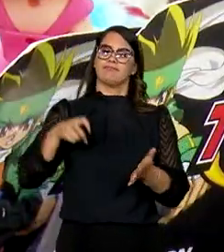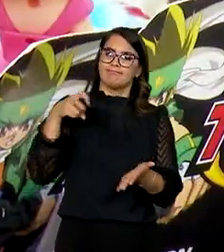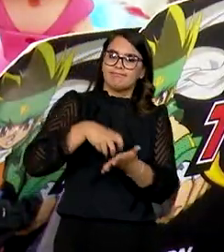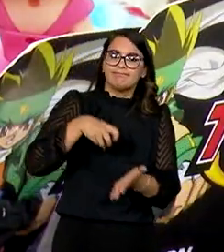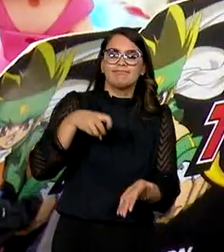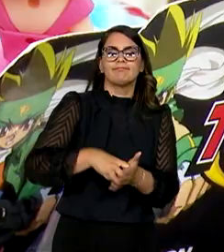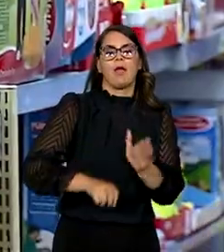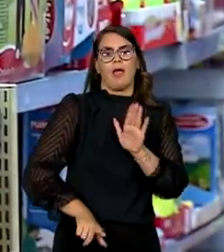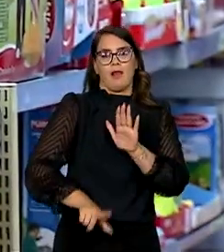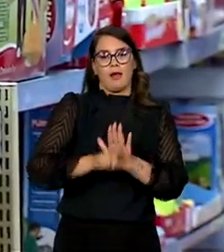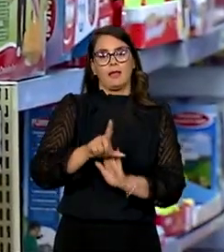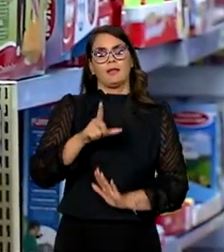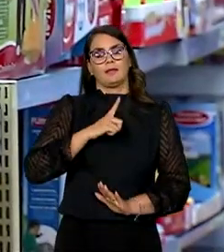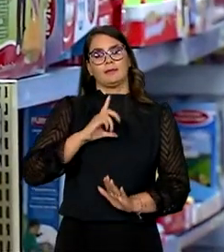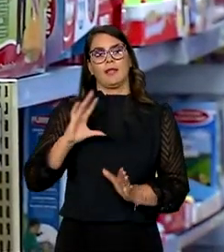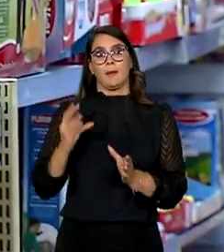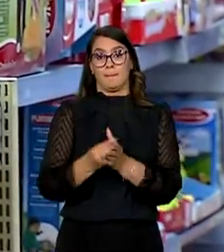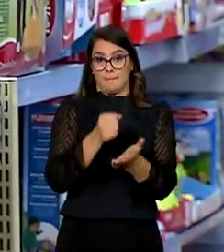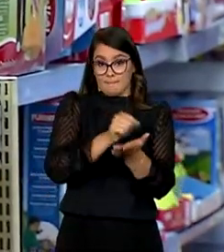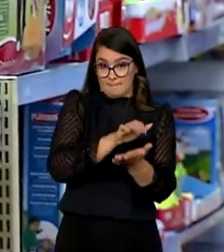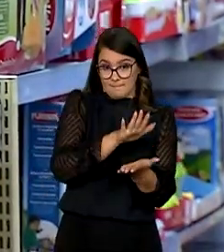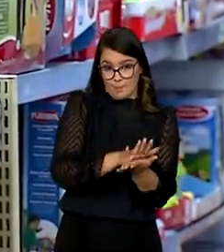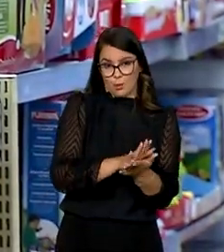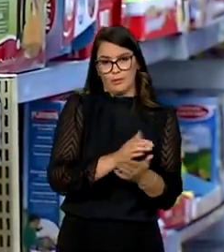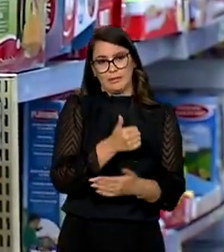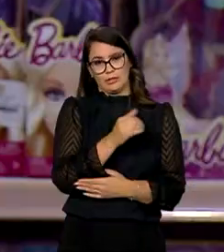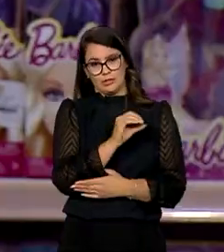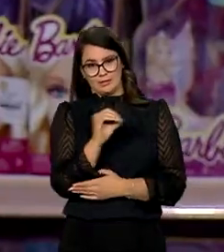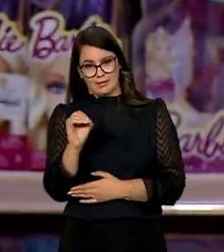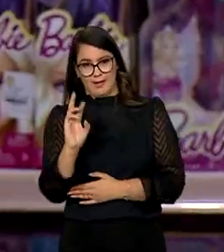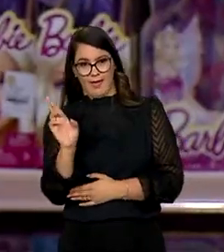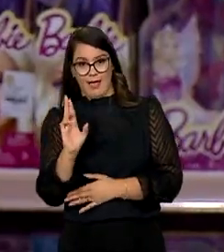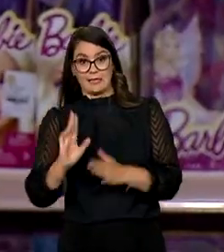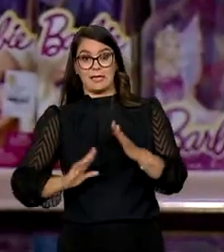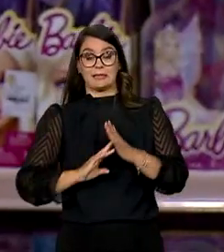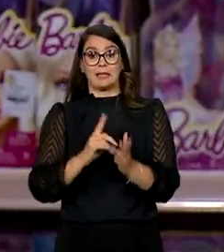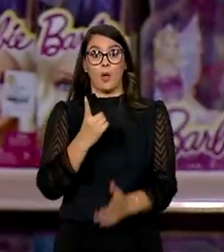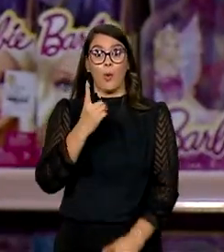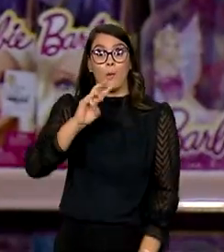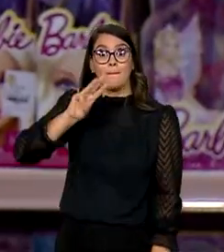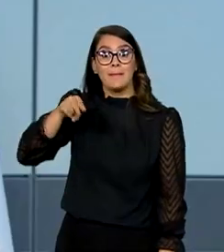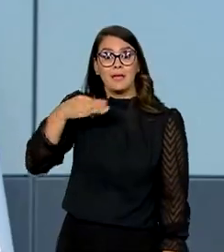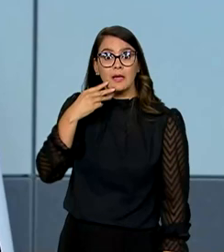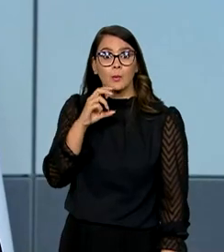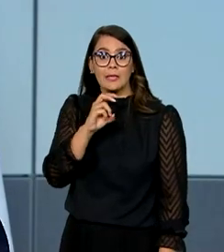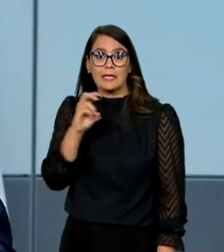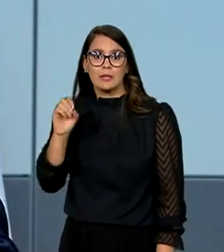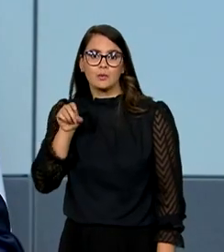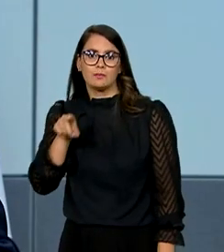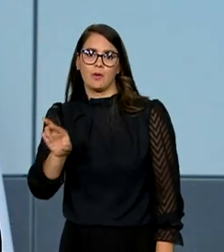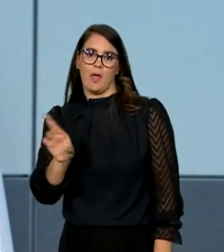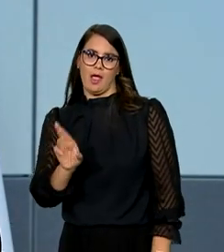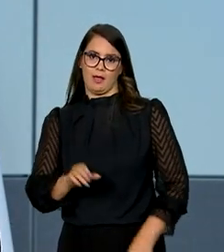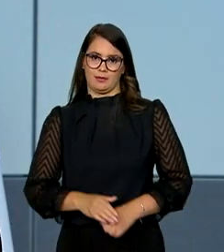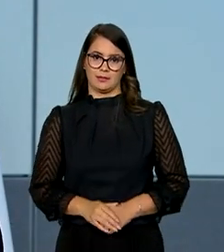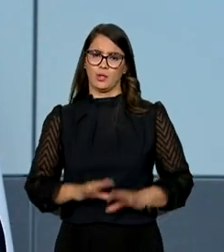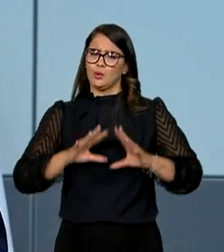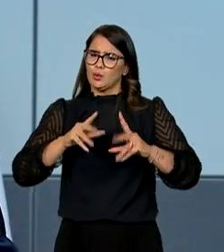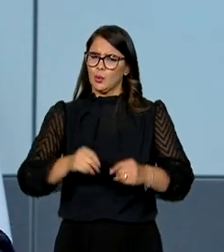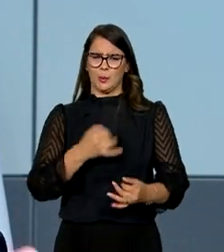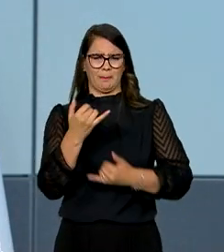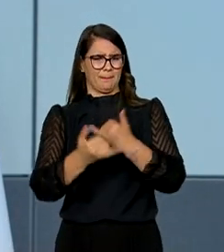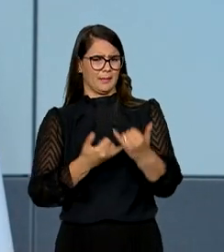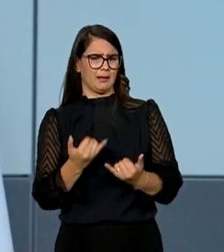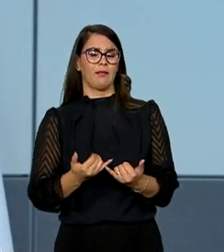previstas na lei, que incluem multas que variam de R$ a R 1,5 milhão. Todos os brinquedos